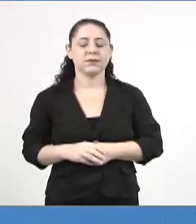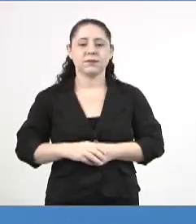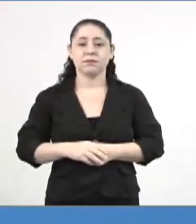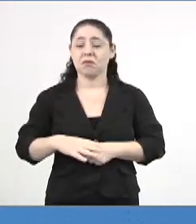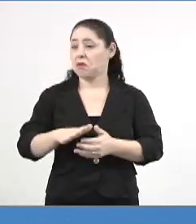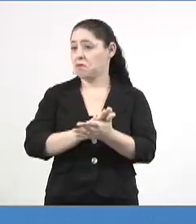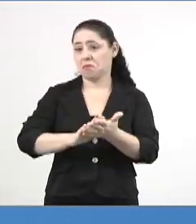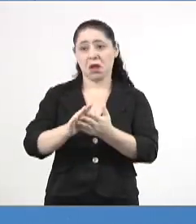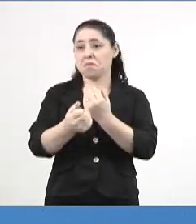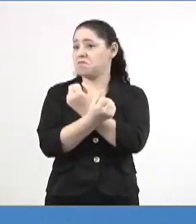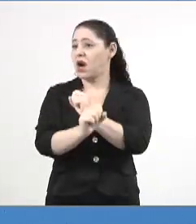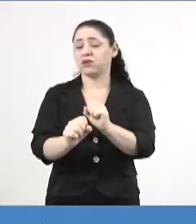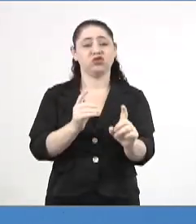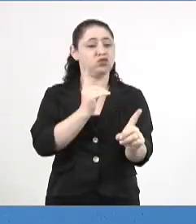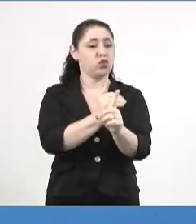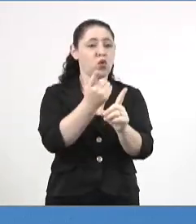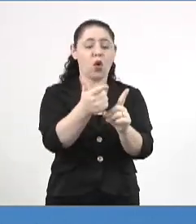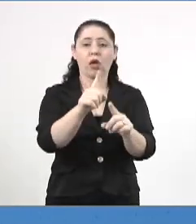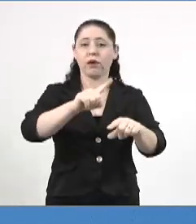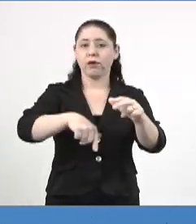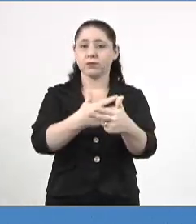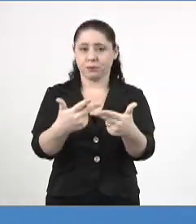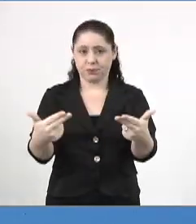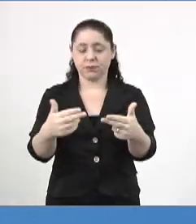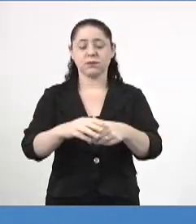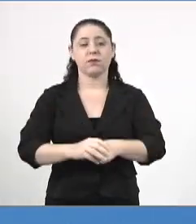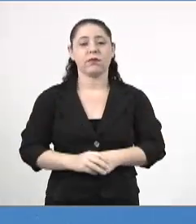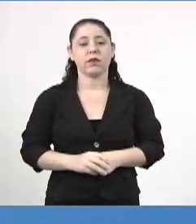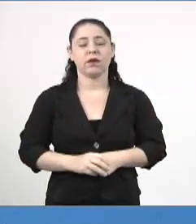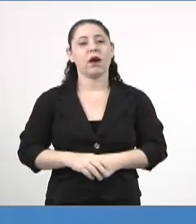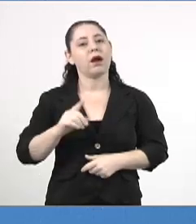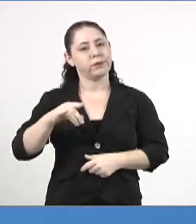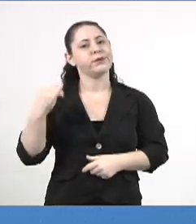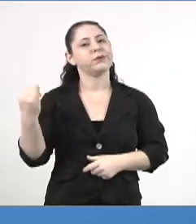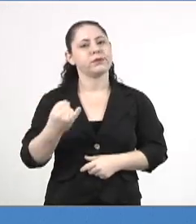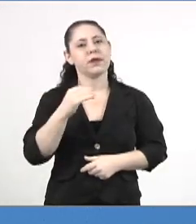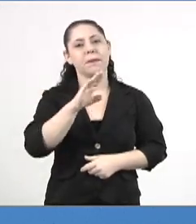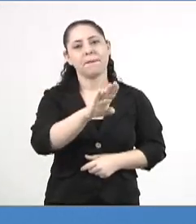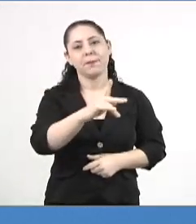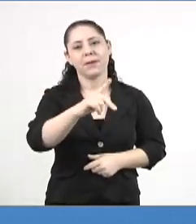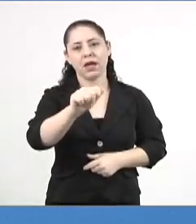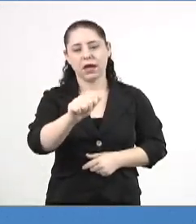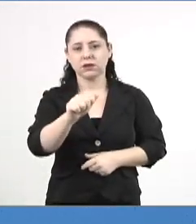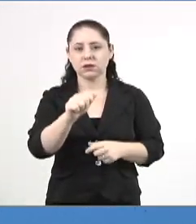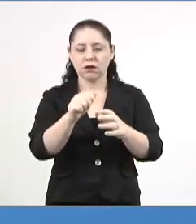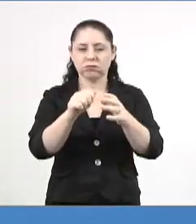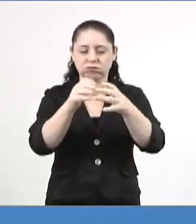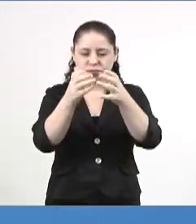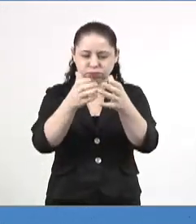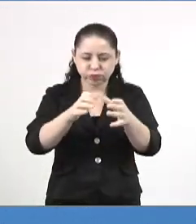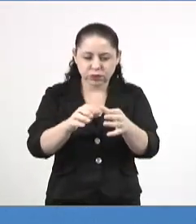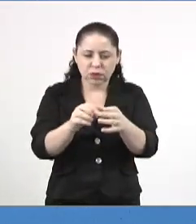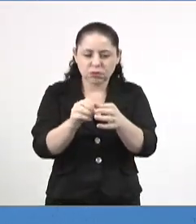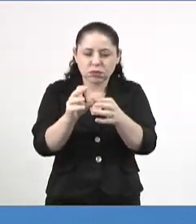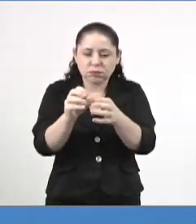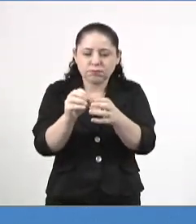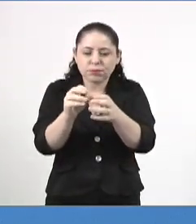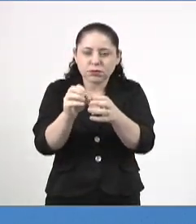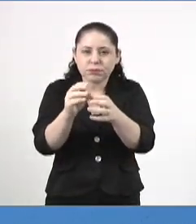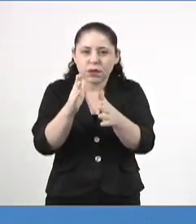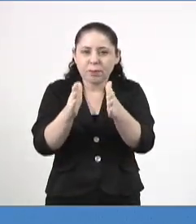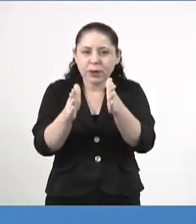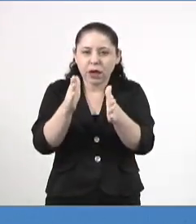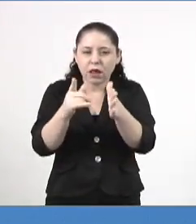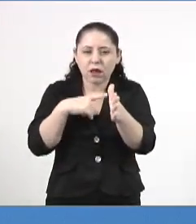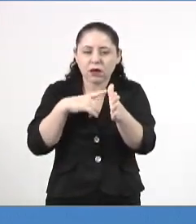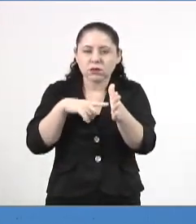impede que ele seja encontrado em outros produtos. Vale ressaltar que o BPA é liberado gradualmente do plástico com o passar do tempo,